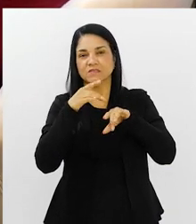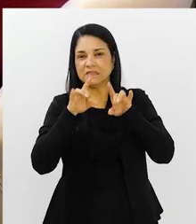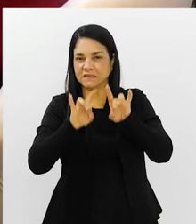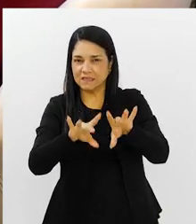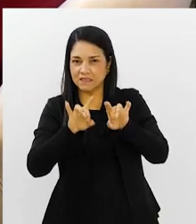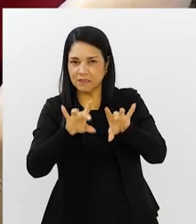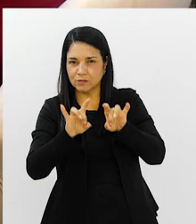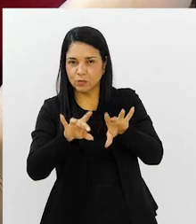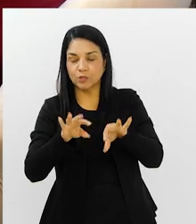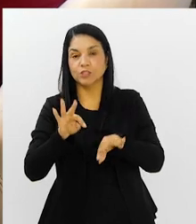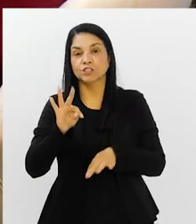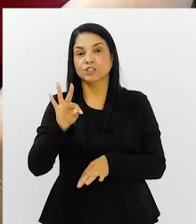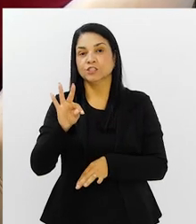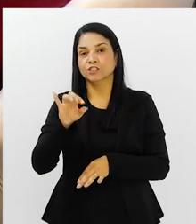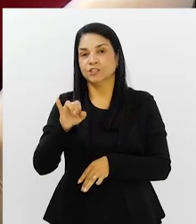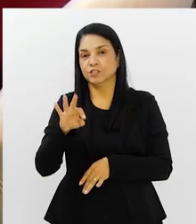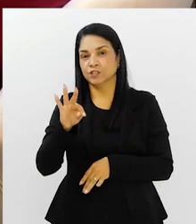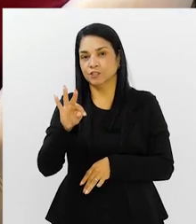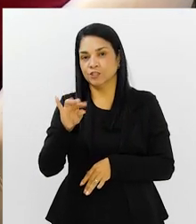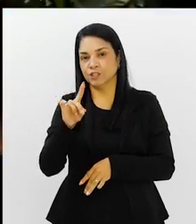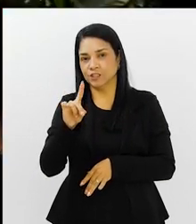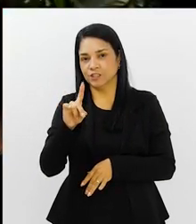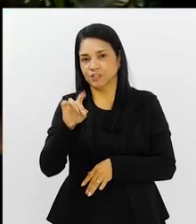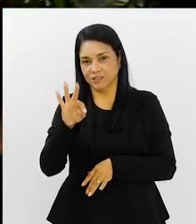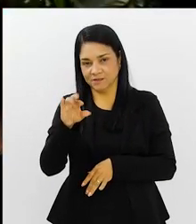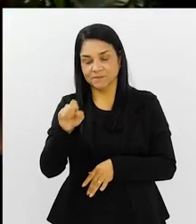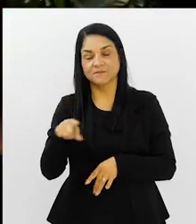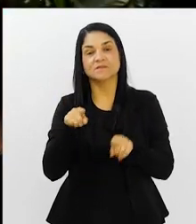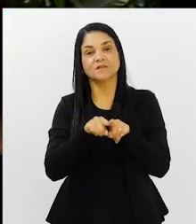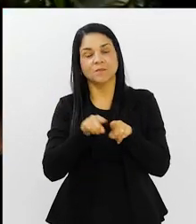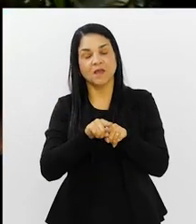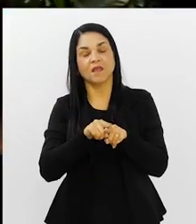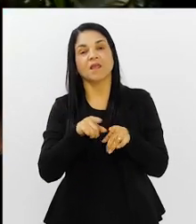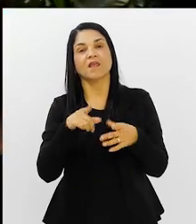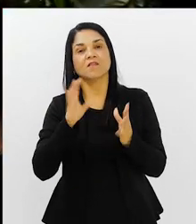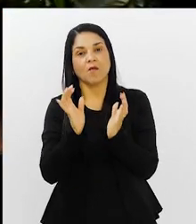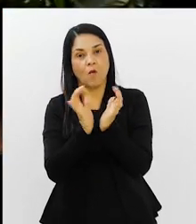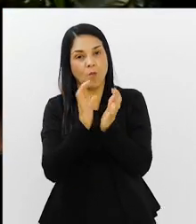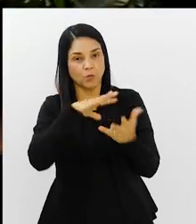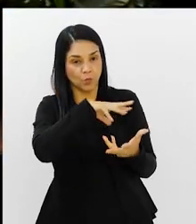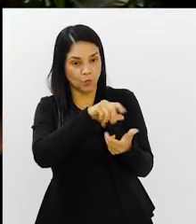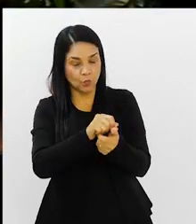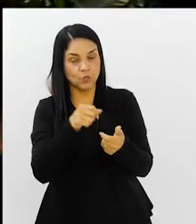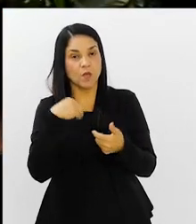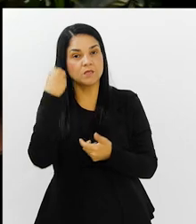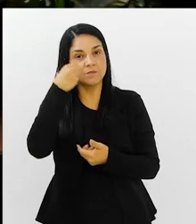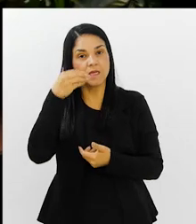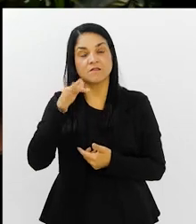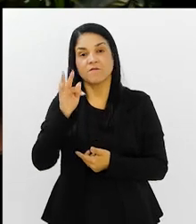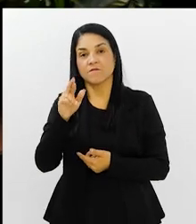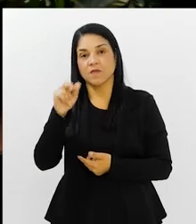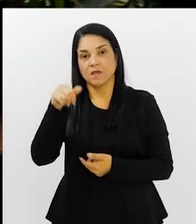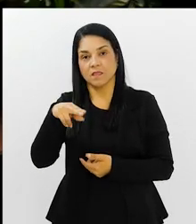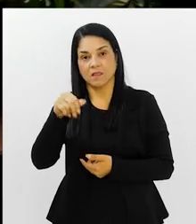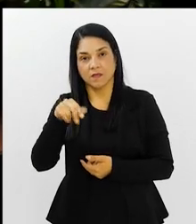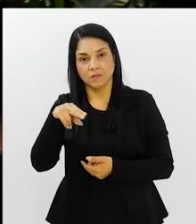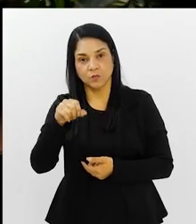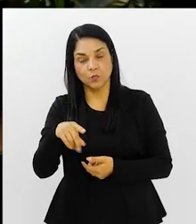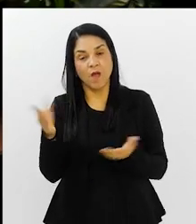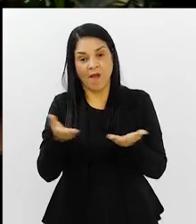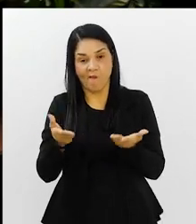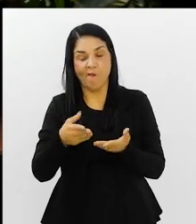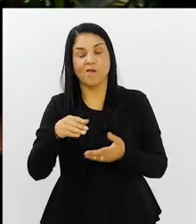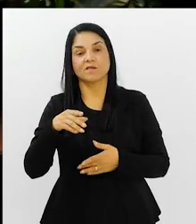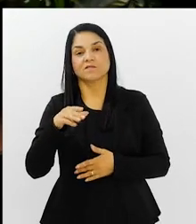com o Tite, duas Copas do Mundo. Depois veio o Fernando Diniz, né? Ficou lá no experimento, na experiência. E agora o Dorival,